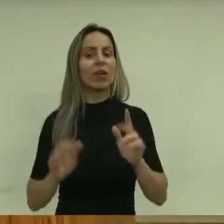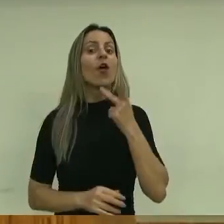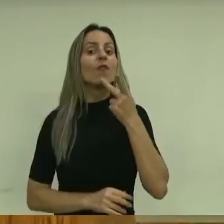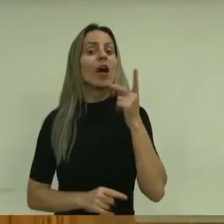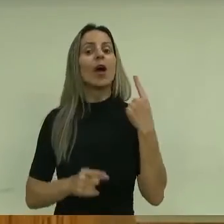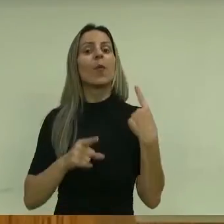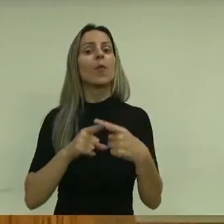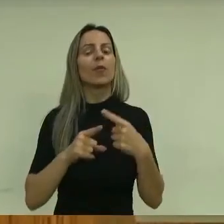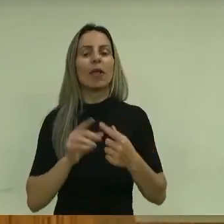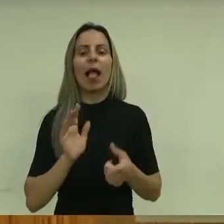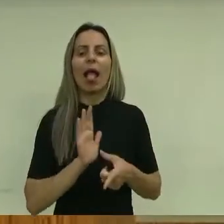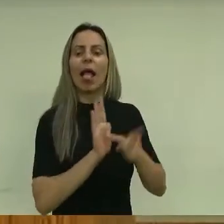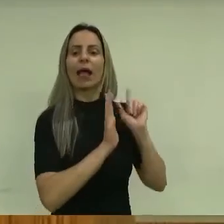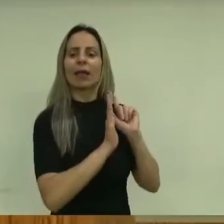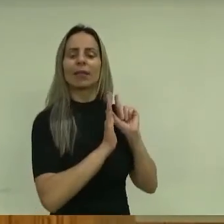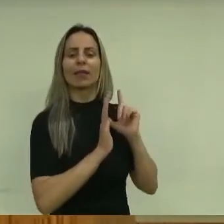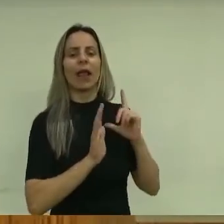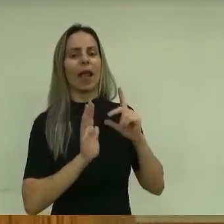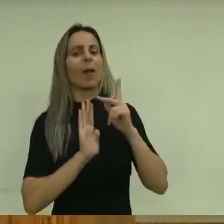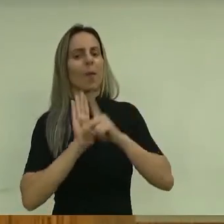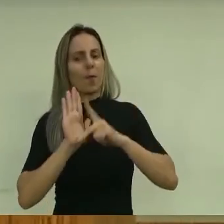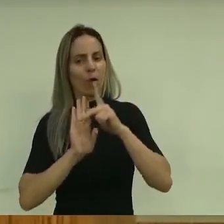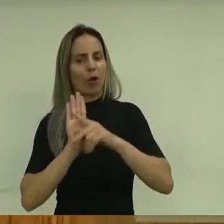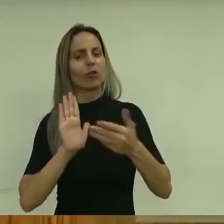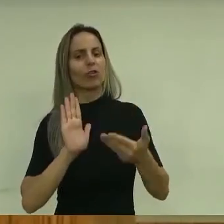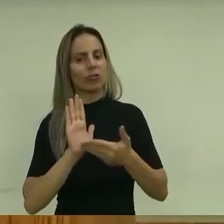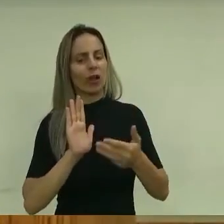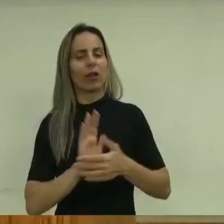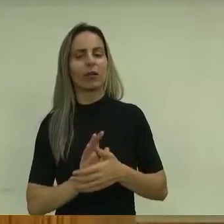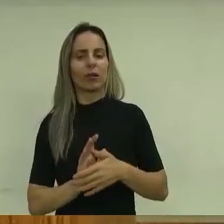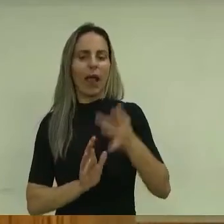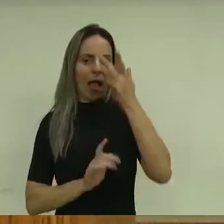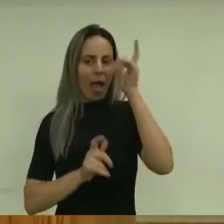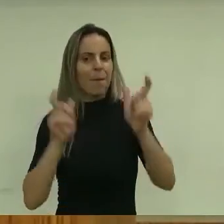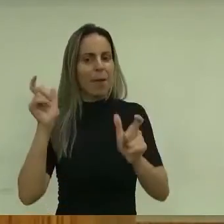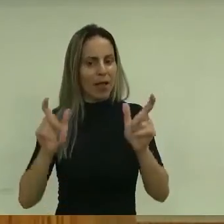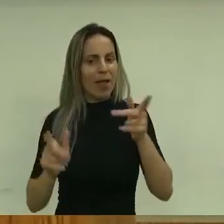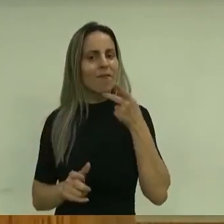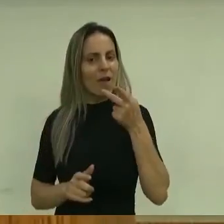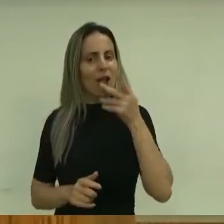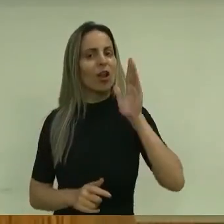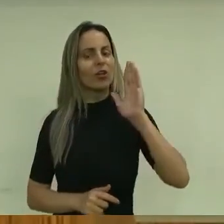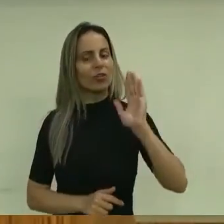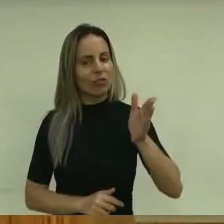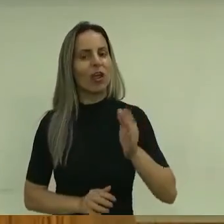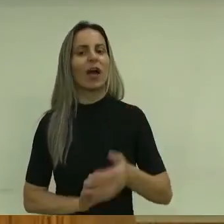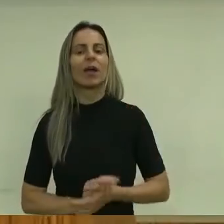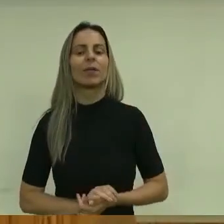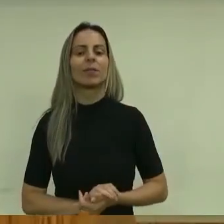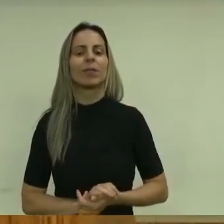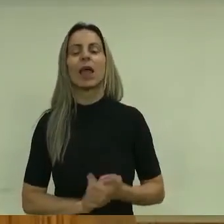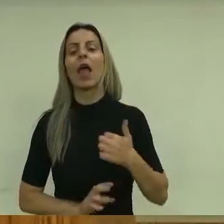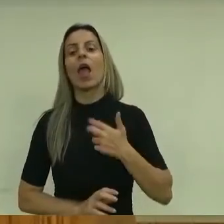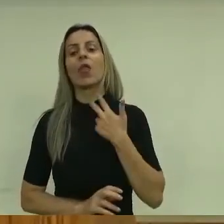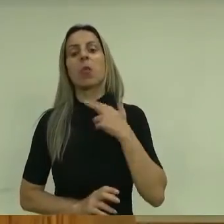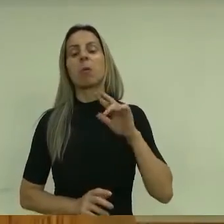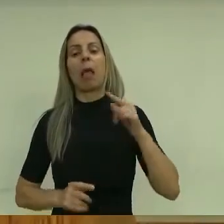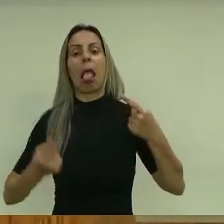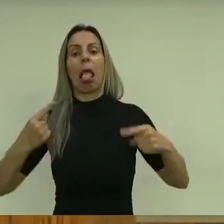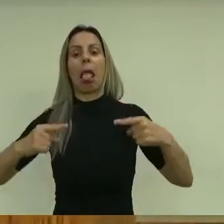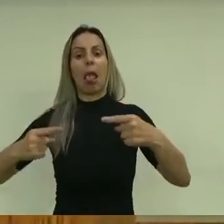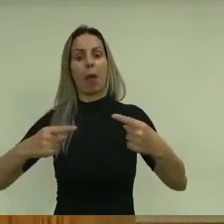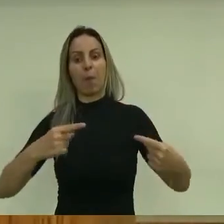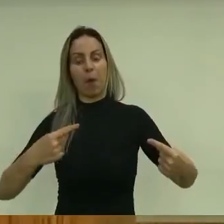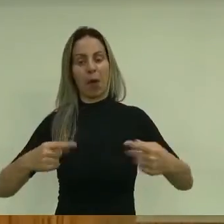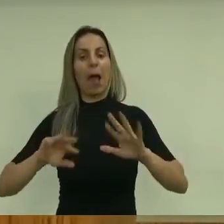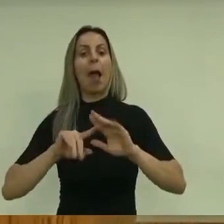dizendo isso porque lá atrás tem um projeto que muitas pessoas já falaram aqui nessa casa, mas eu não quero criar polêmica nenhuma, mas só